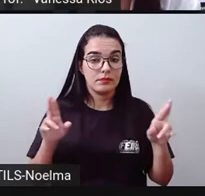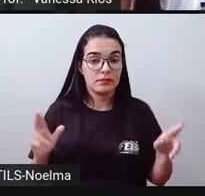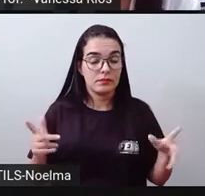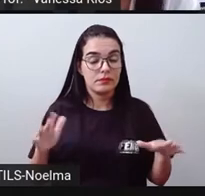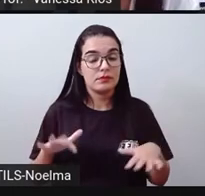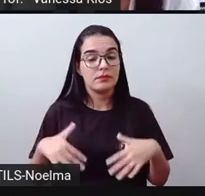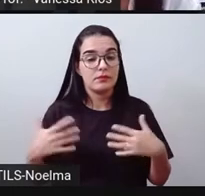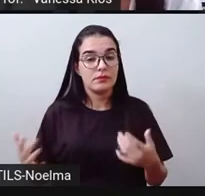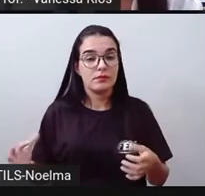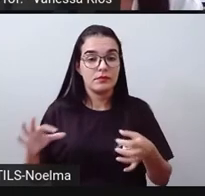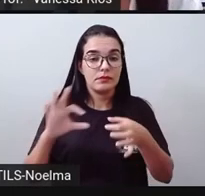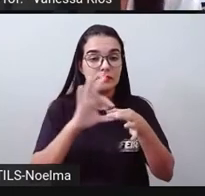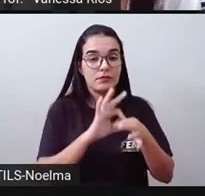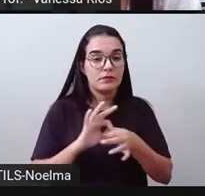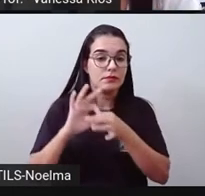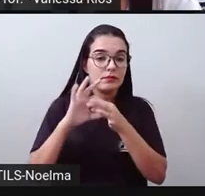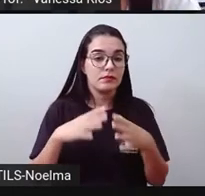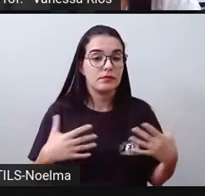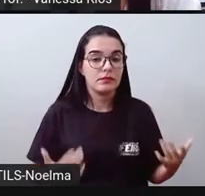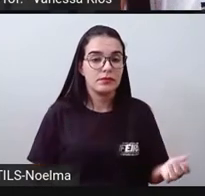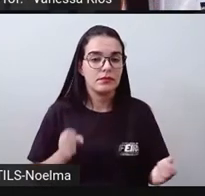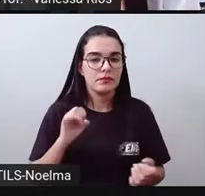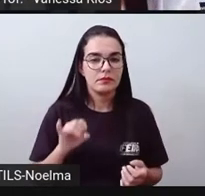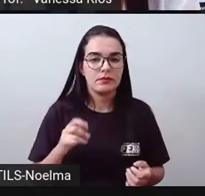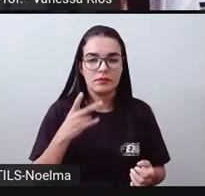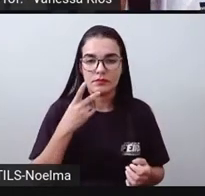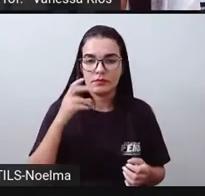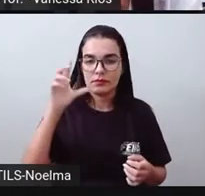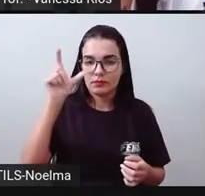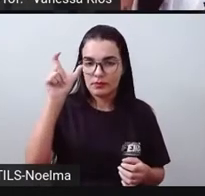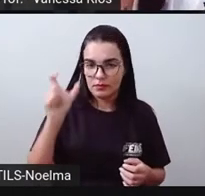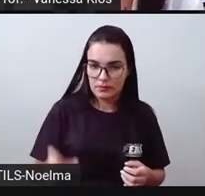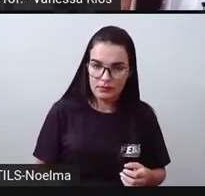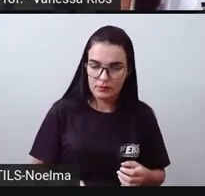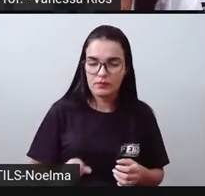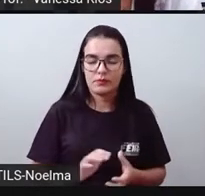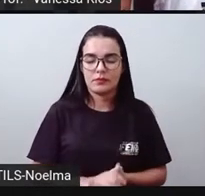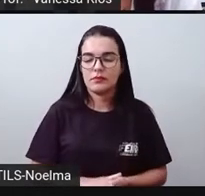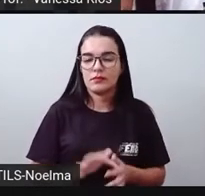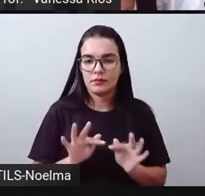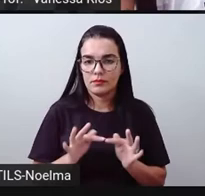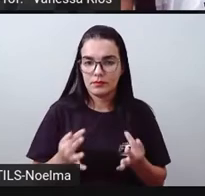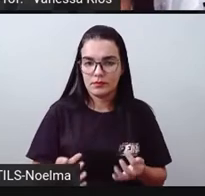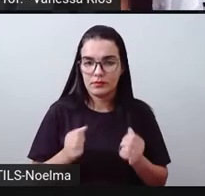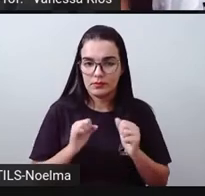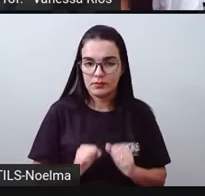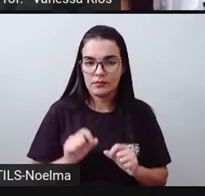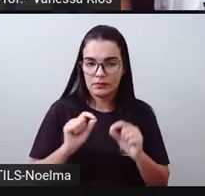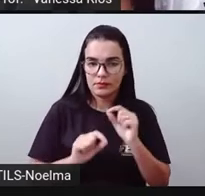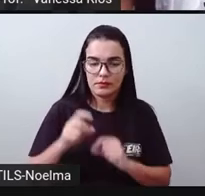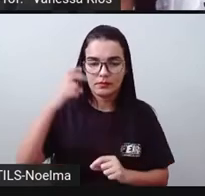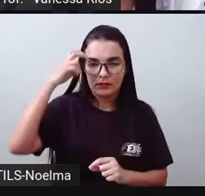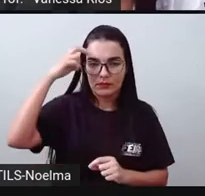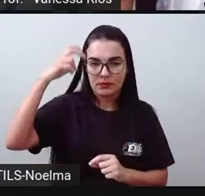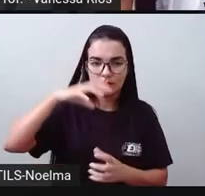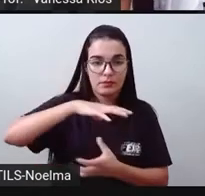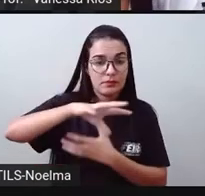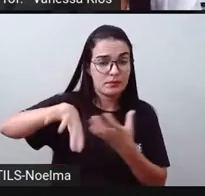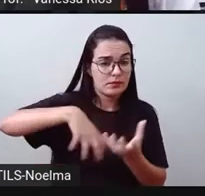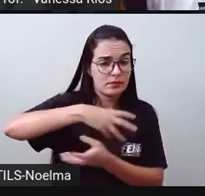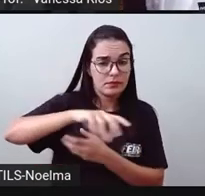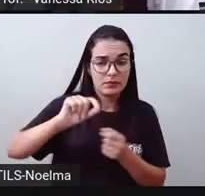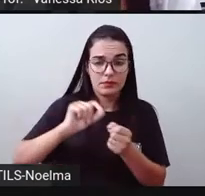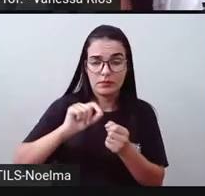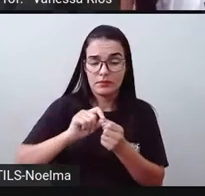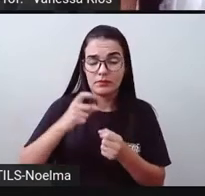Olhem só. Se fôssemos definir de uma forma simplificada, podemos dizer que a cultura envolve tudo o que fazemos,